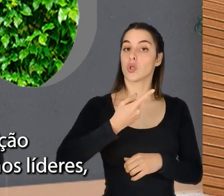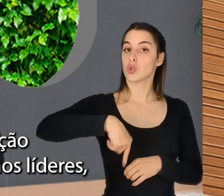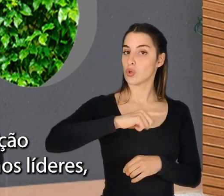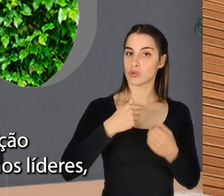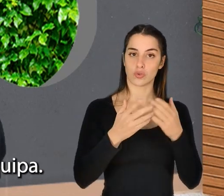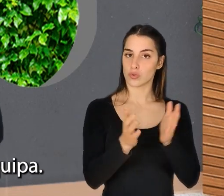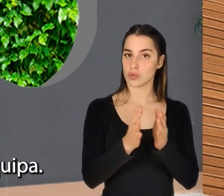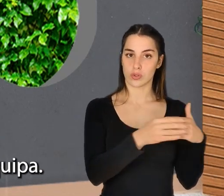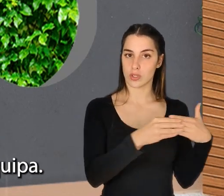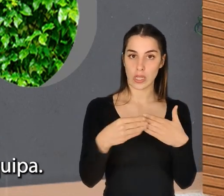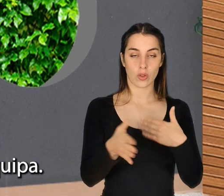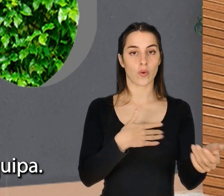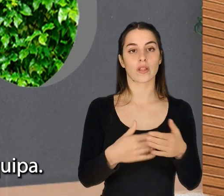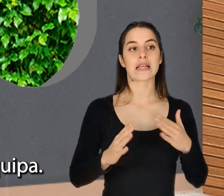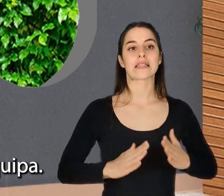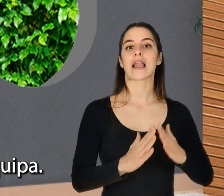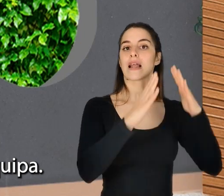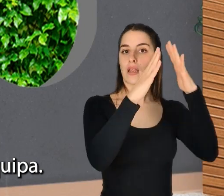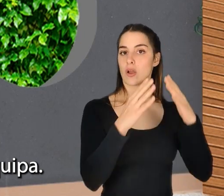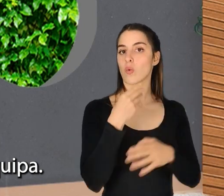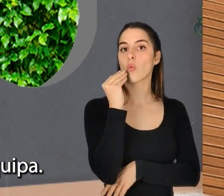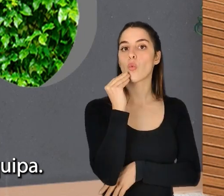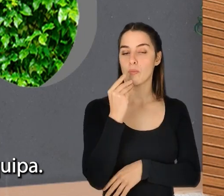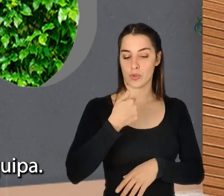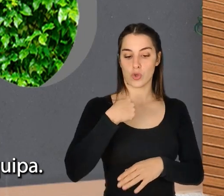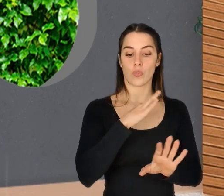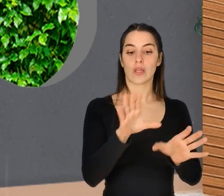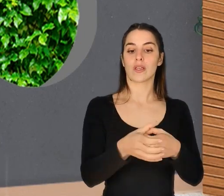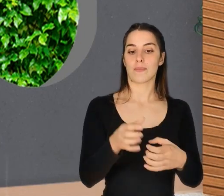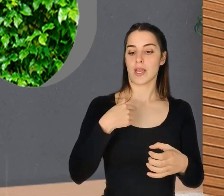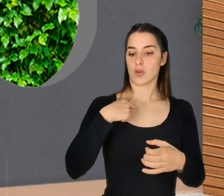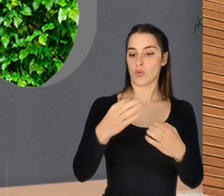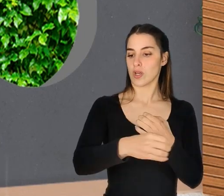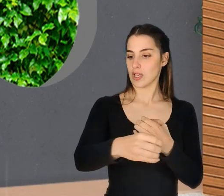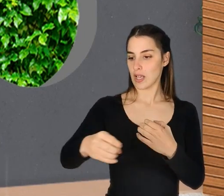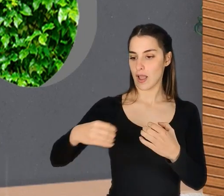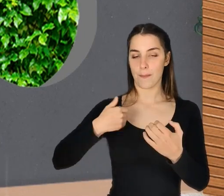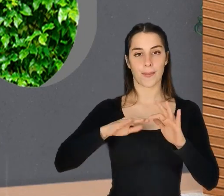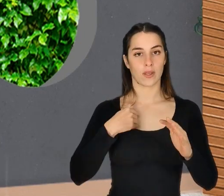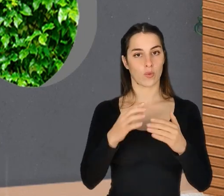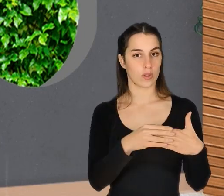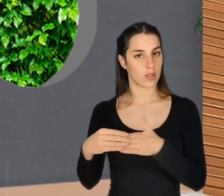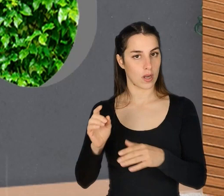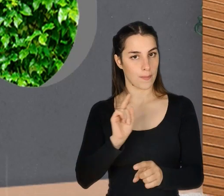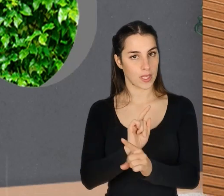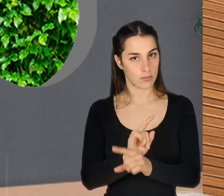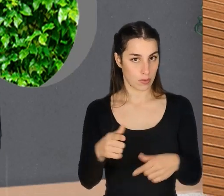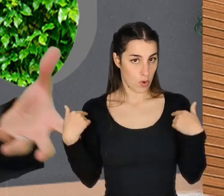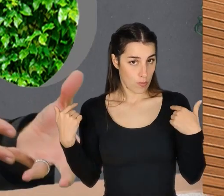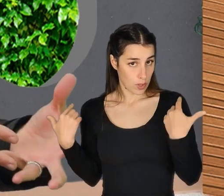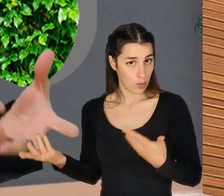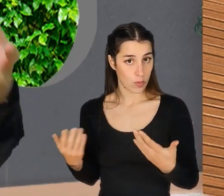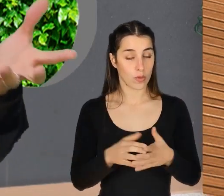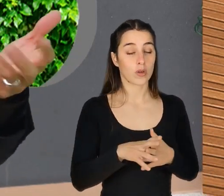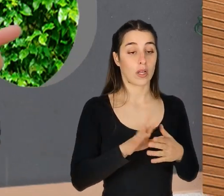todos nós somos líderes, independentemente da nossa hierarquia, de estarmos numa equipa e eu não tenho ninguém, mas eu sou líder, não é? Deve ser de ti próprio, não é?